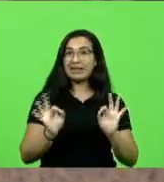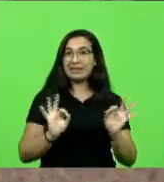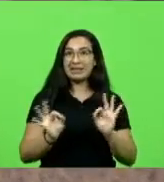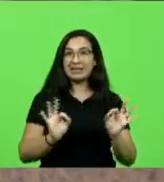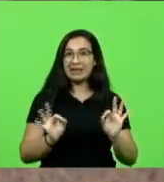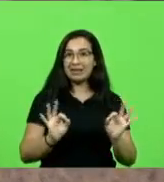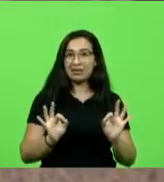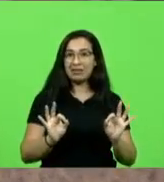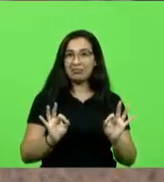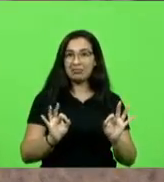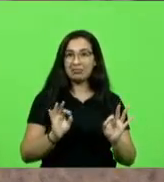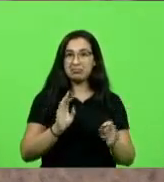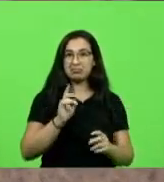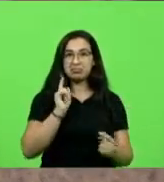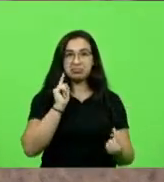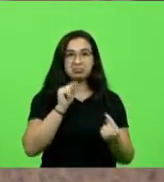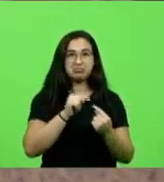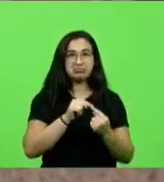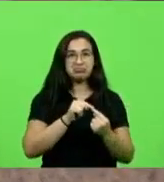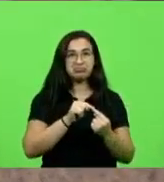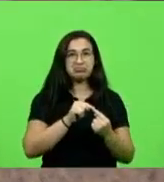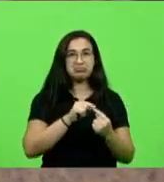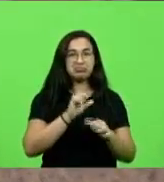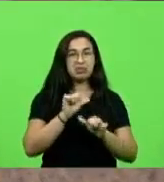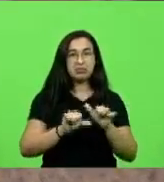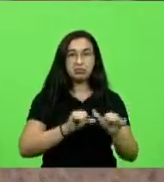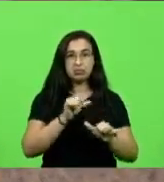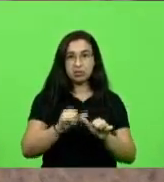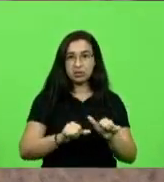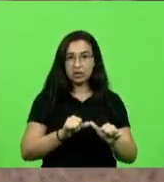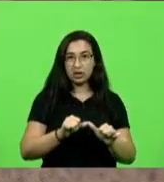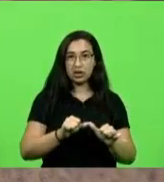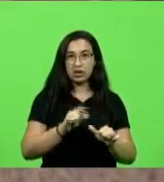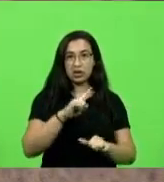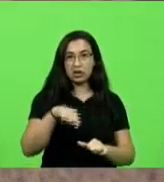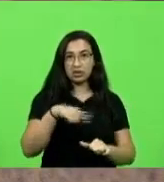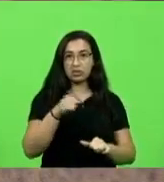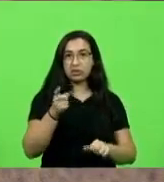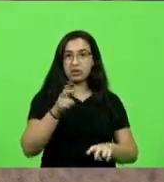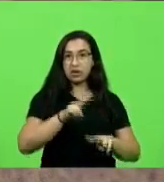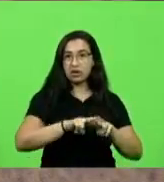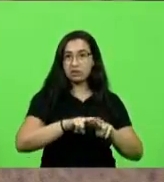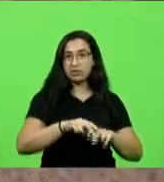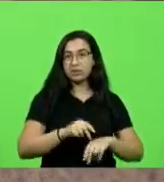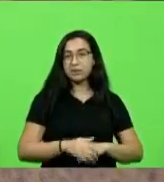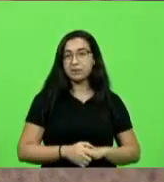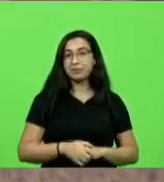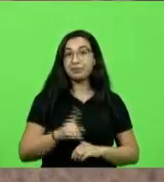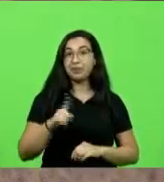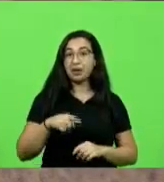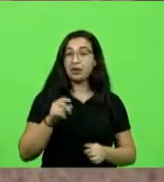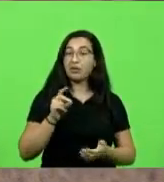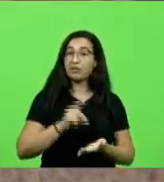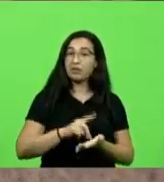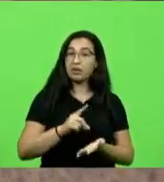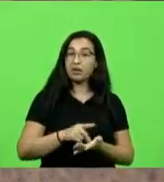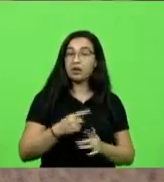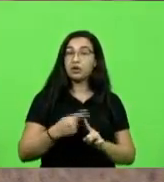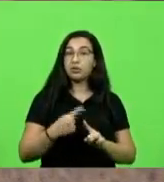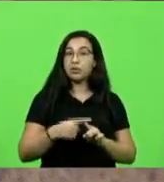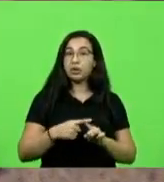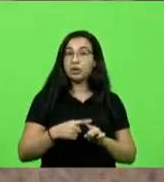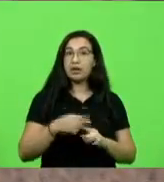quanto à revogação da prisão, tanto a verdade que a própria juíza,